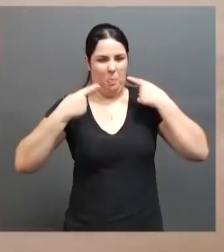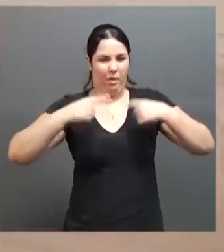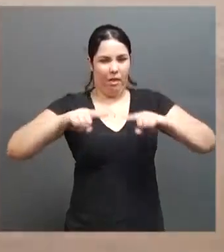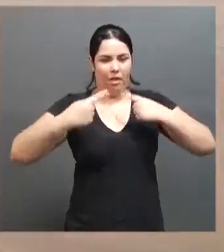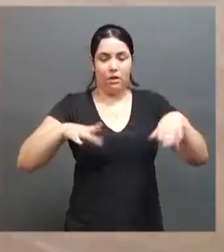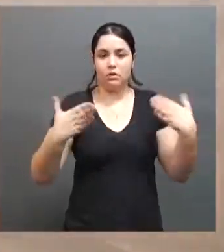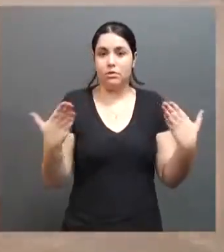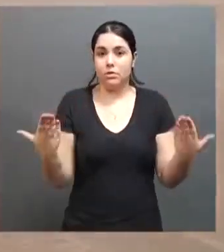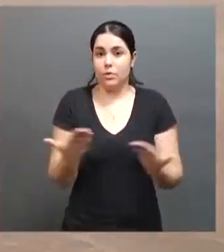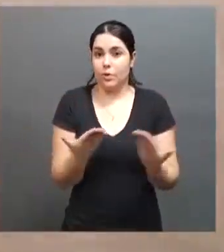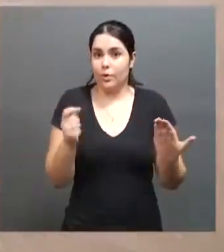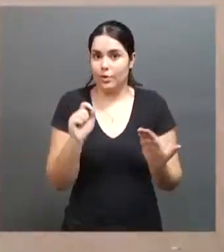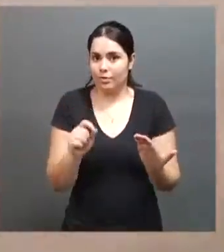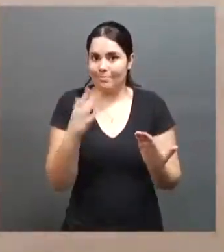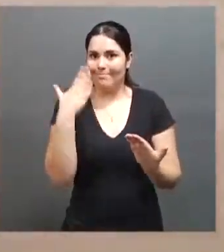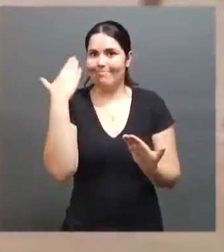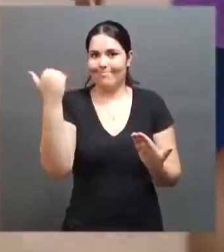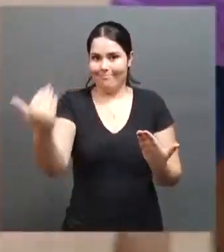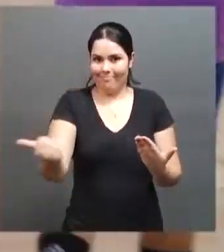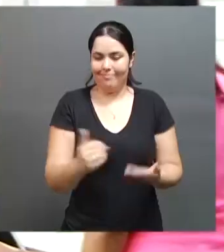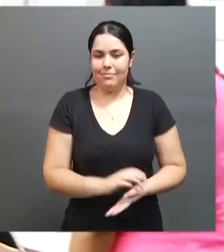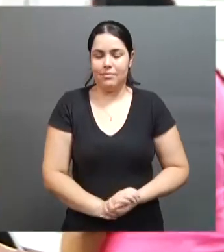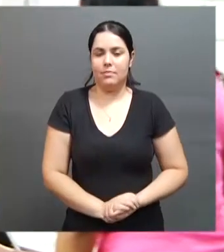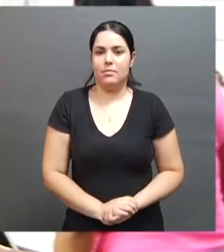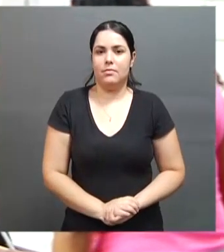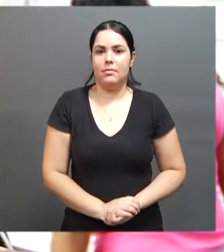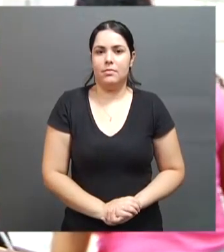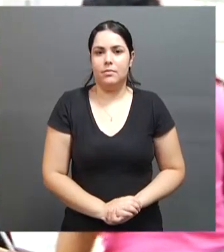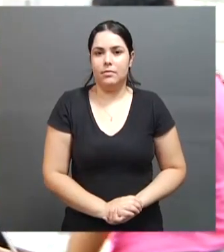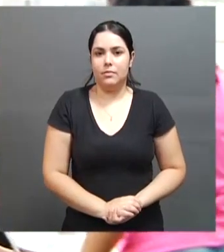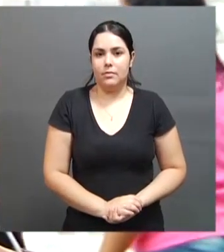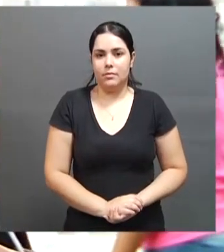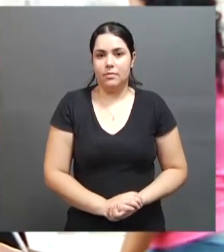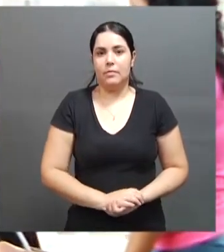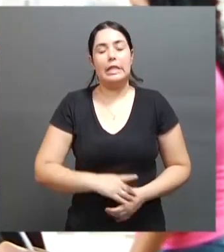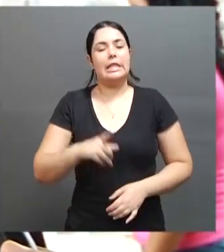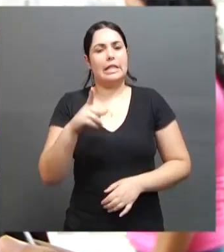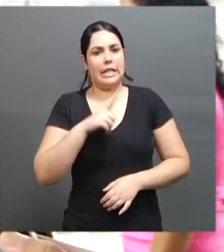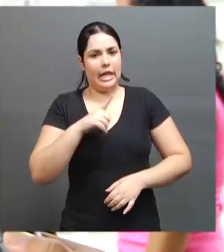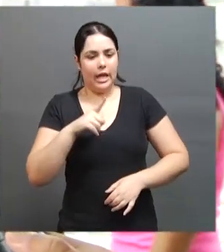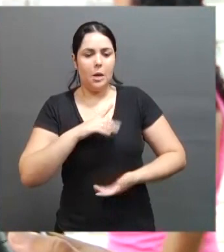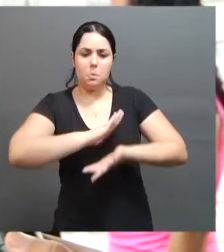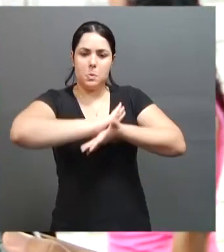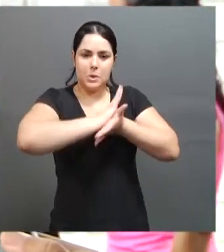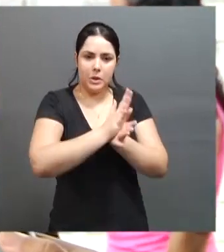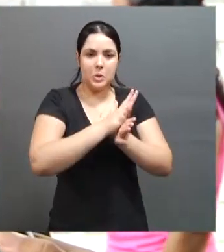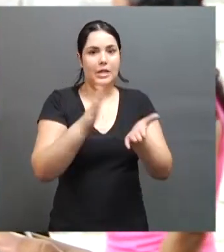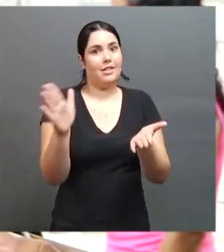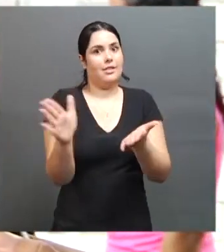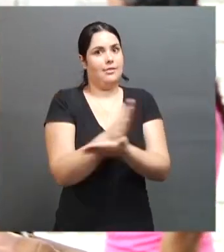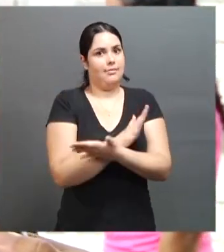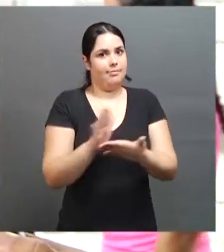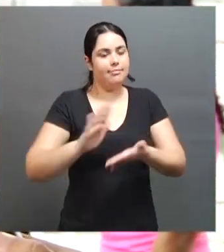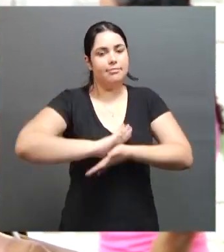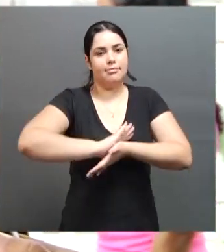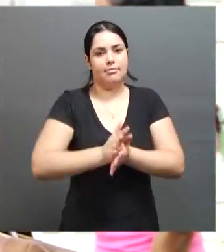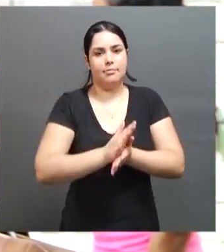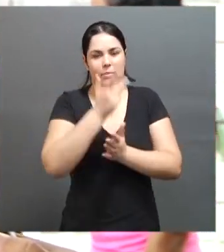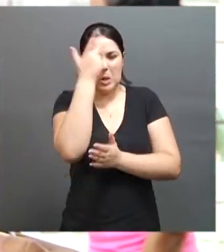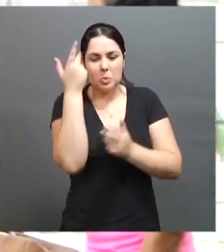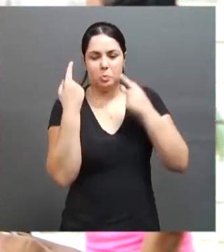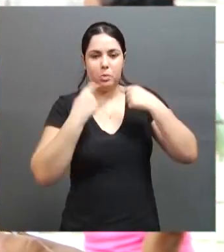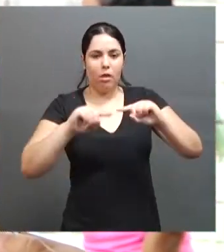Hoje, elas são referência para muitos. Sofreram alguns preconceitos, algumas humilhações,